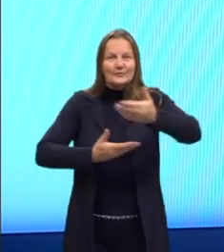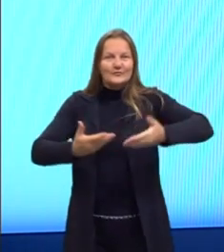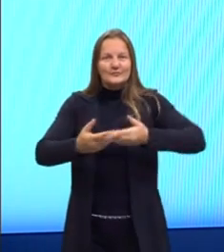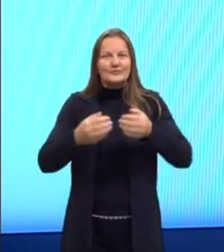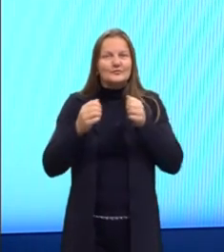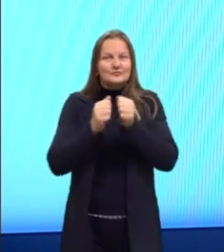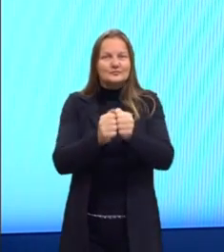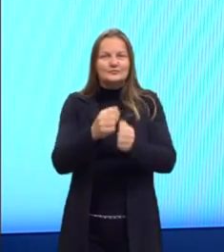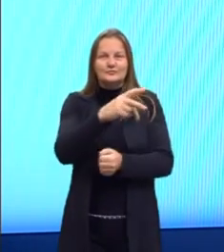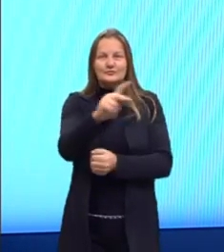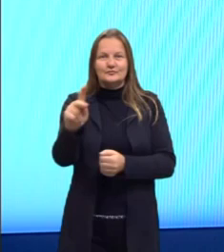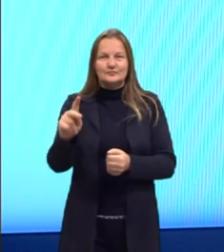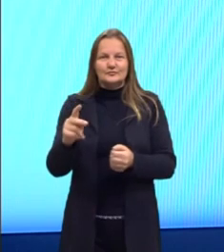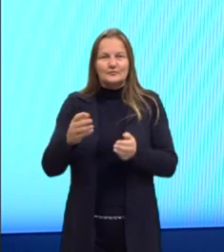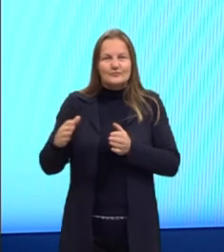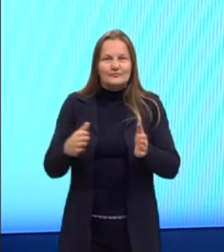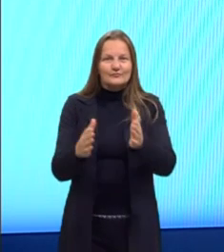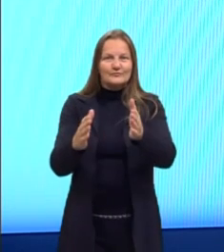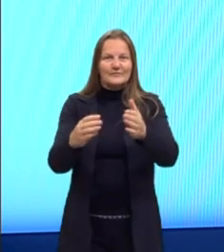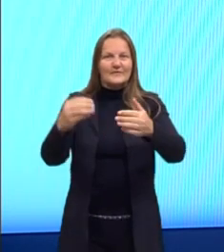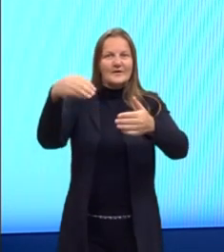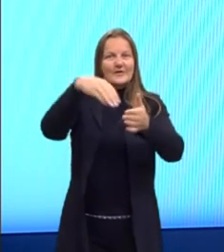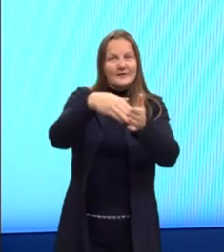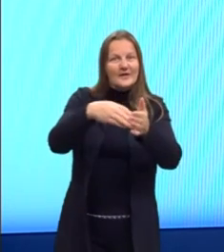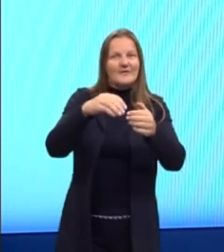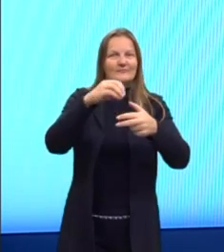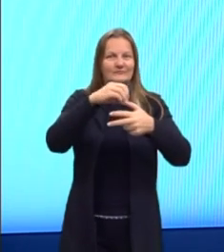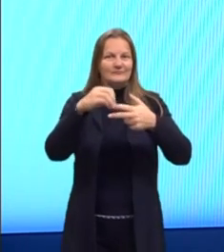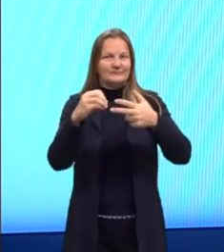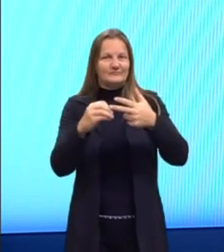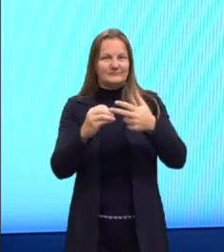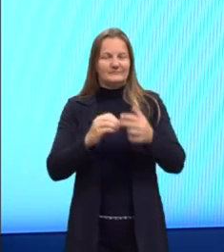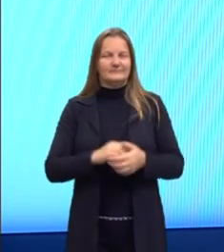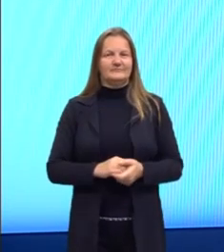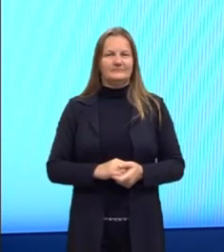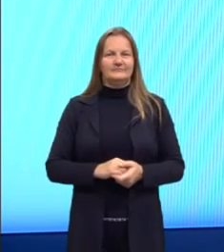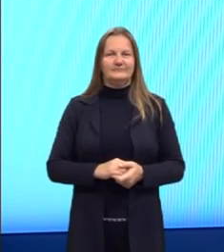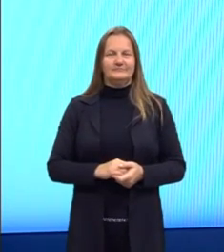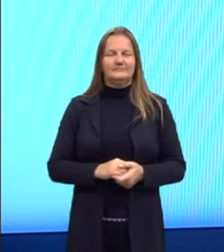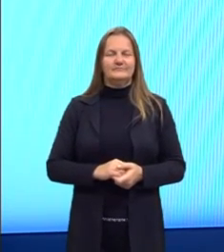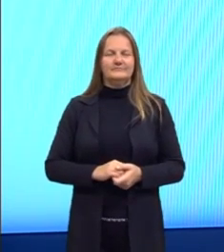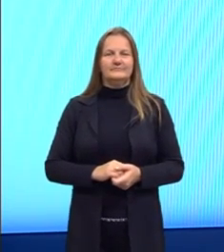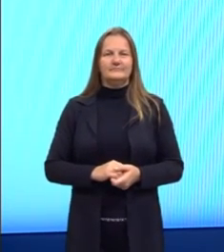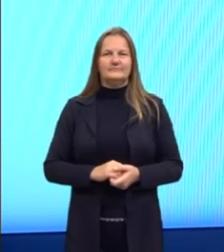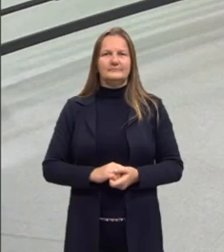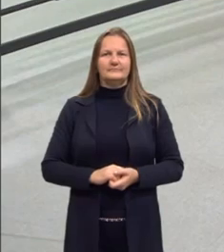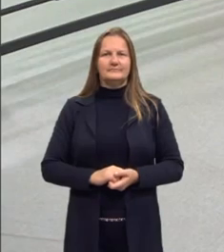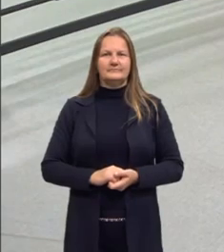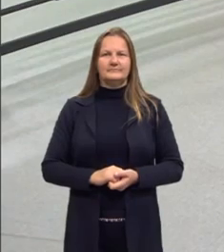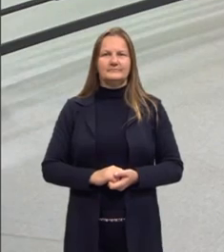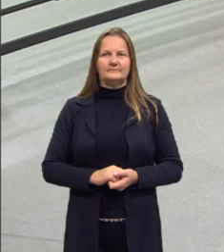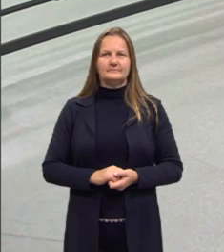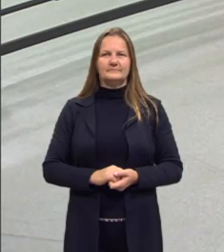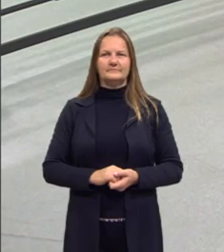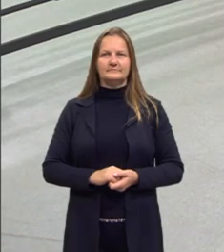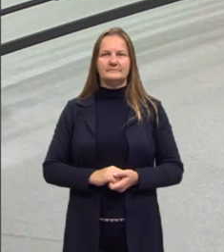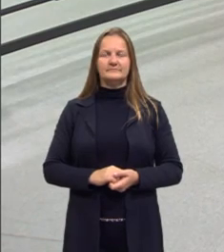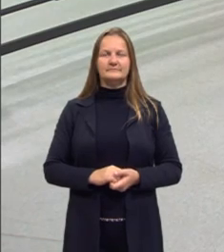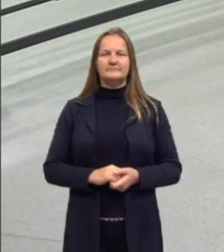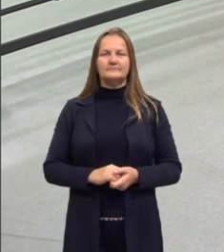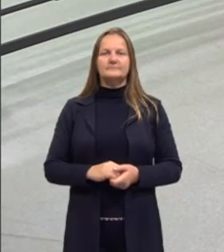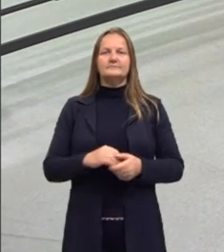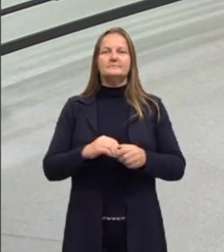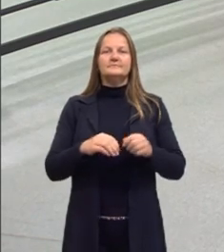acompanhar essa caminhada de vocês nesse trabalho lindo que é o pré-ENEM. Temos bastante coisa,